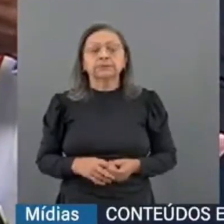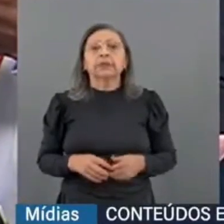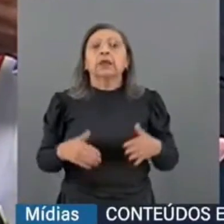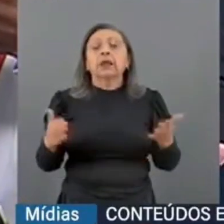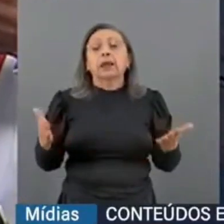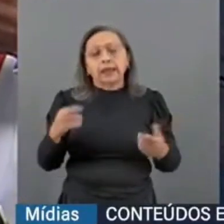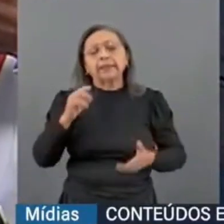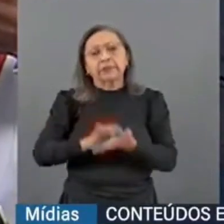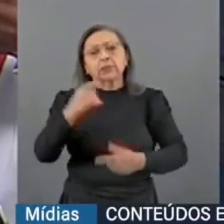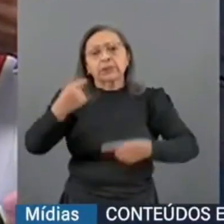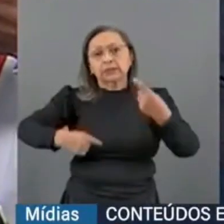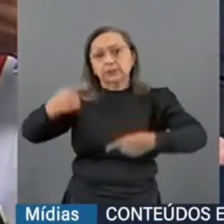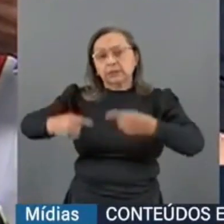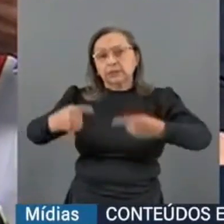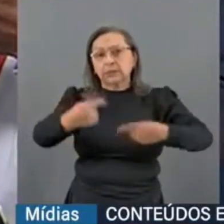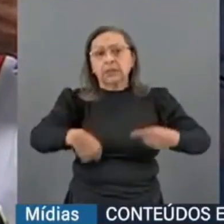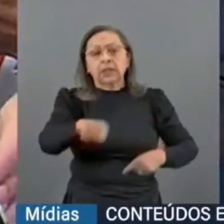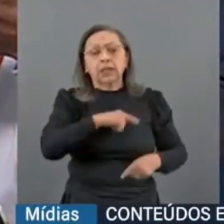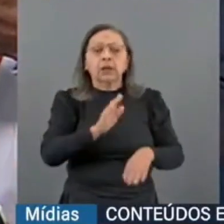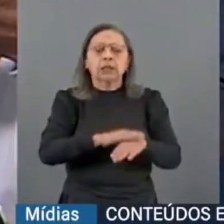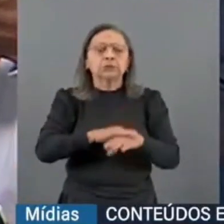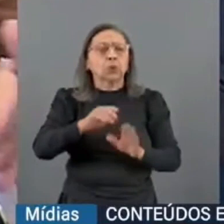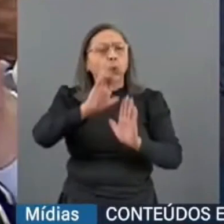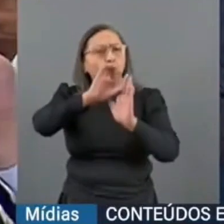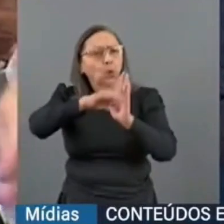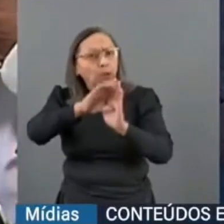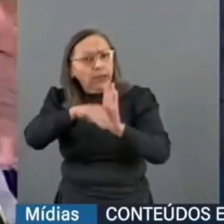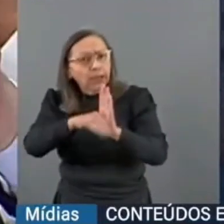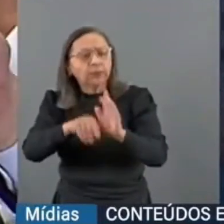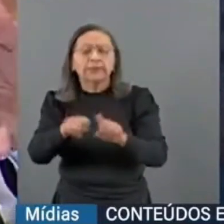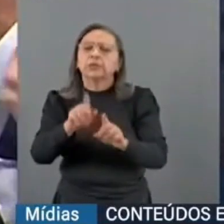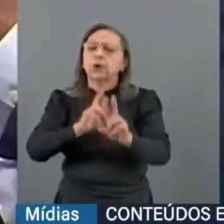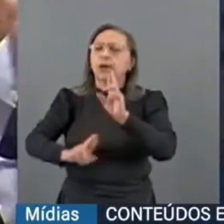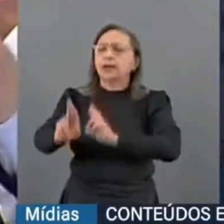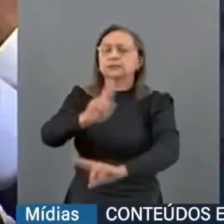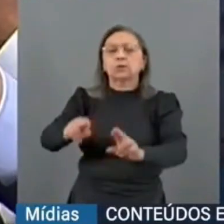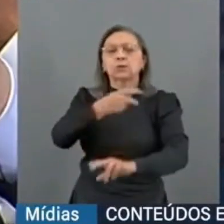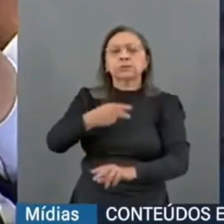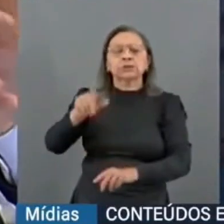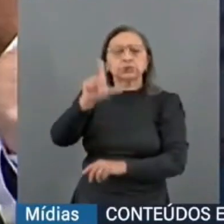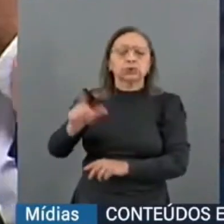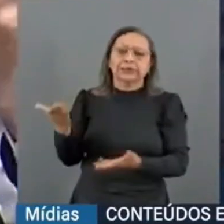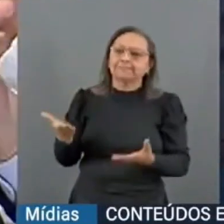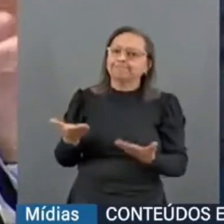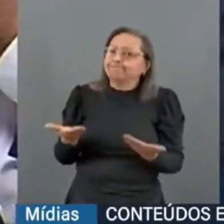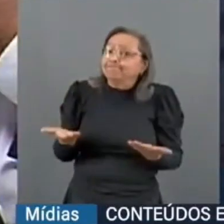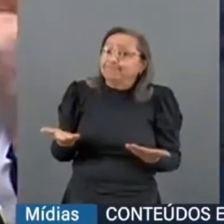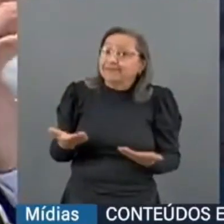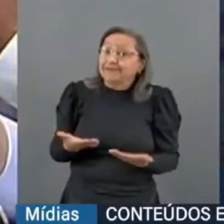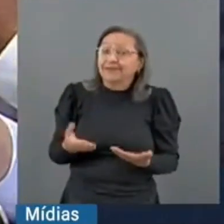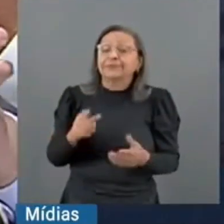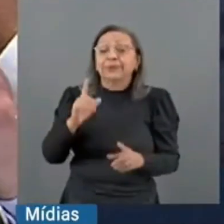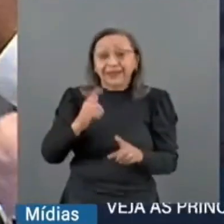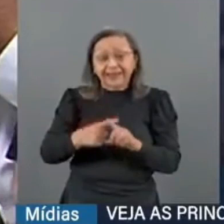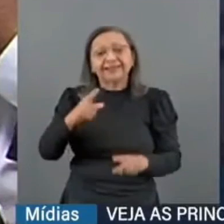ao seu histórico e à sua relação com o Presidente, elas são inevitáveis, já que existem